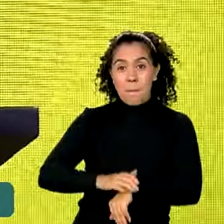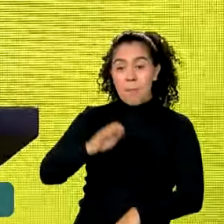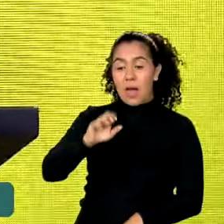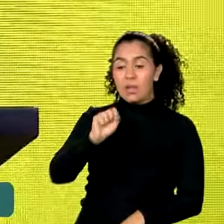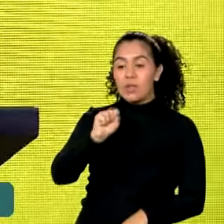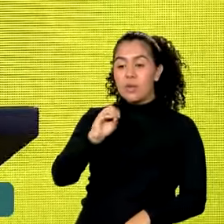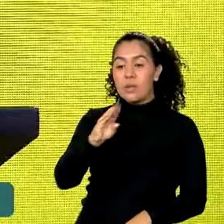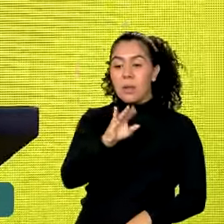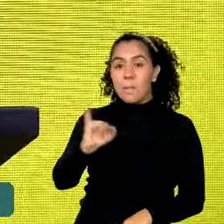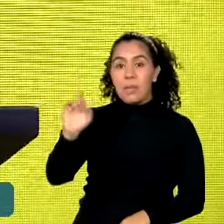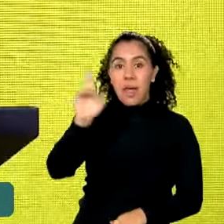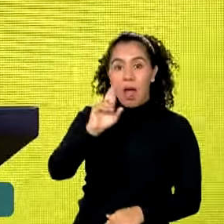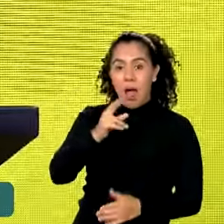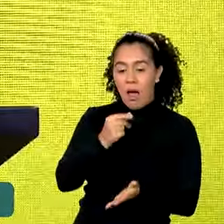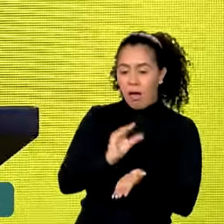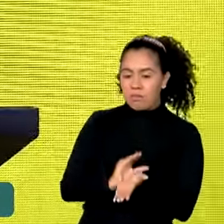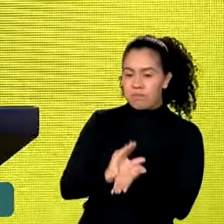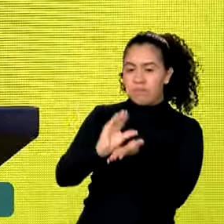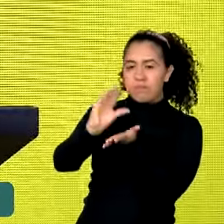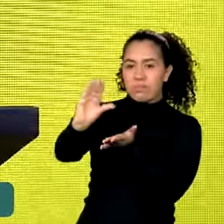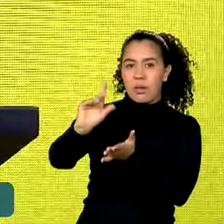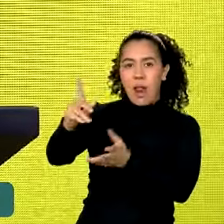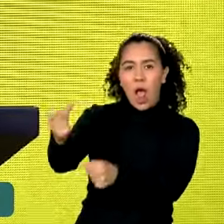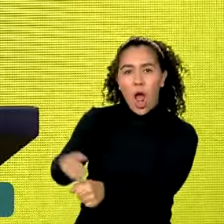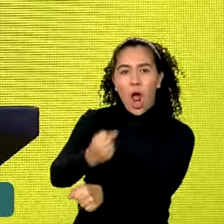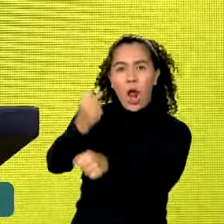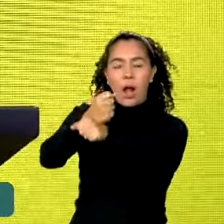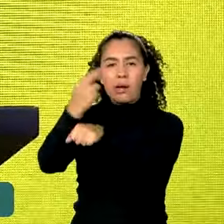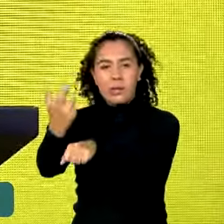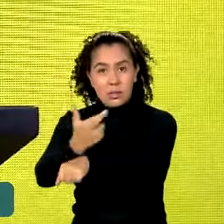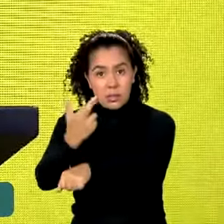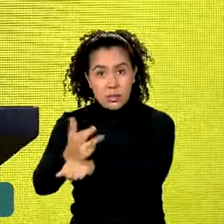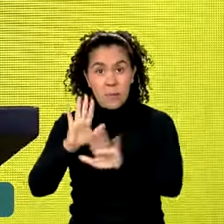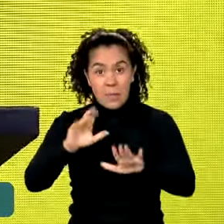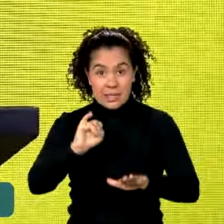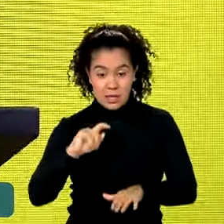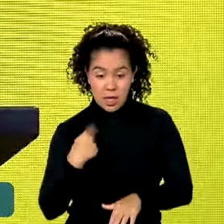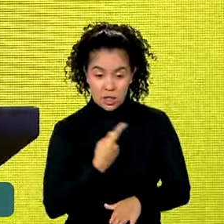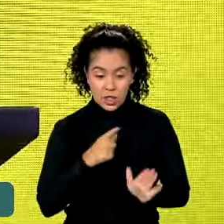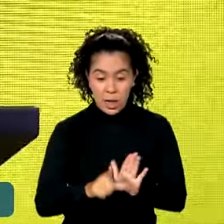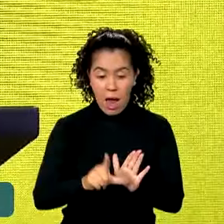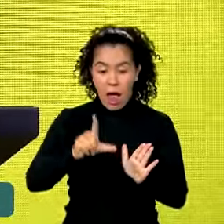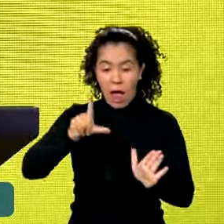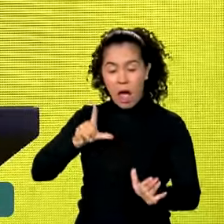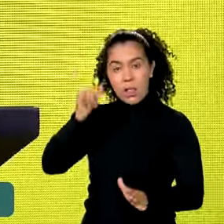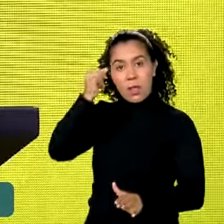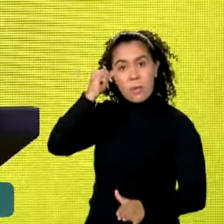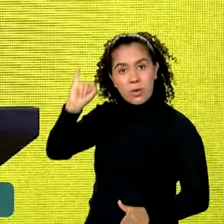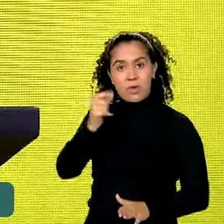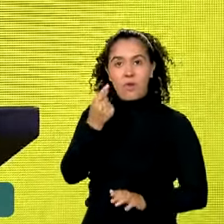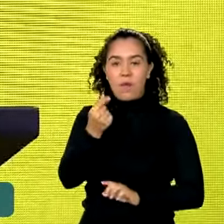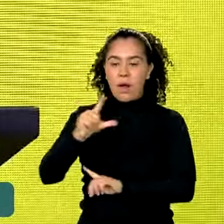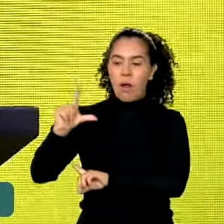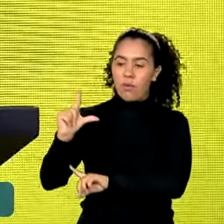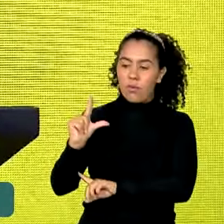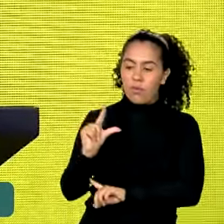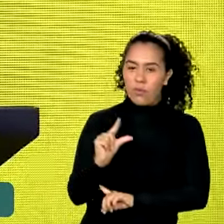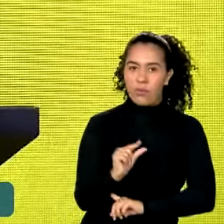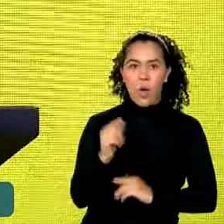ajuda humanitária e reconstrução. Quando fazemos a gestão do risco, o custo diminui